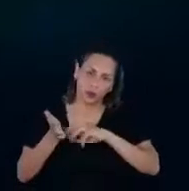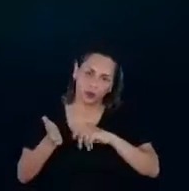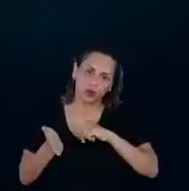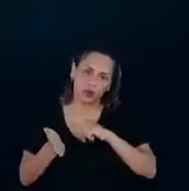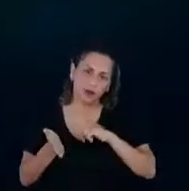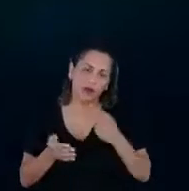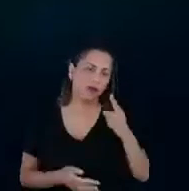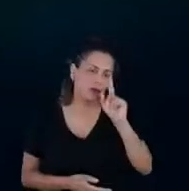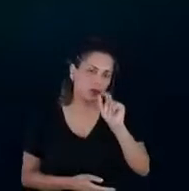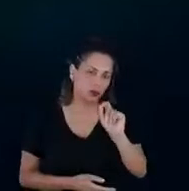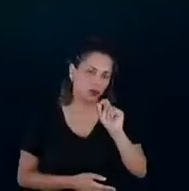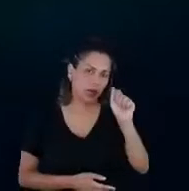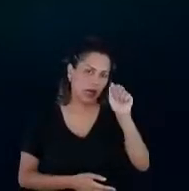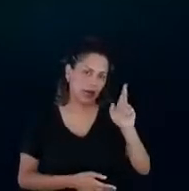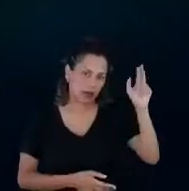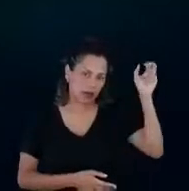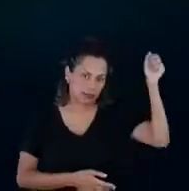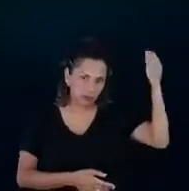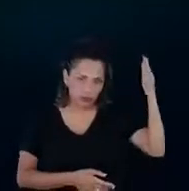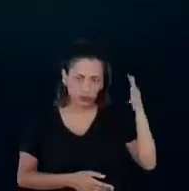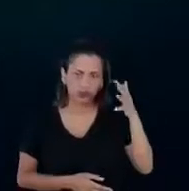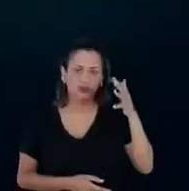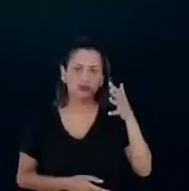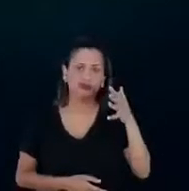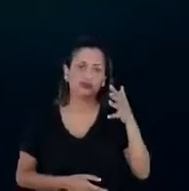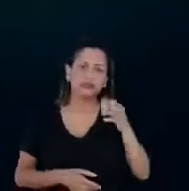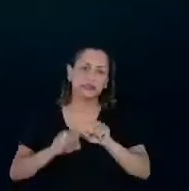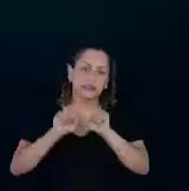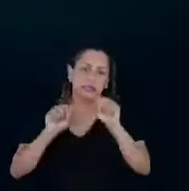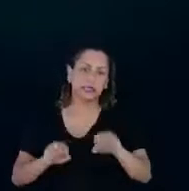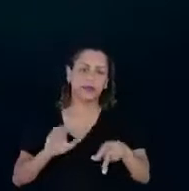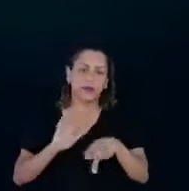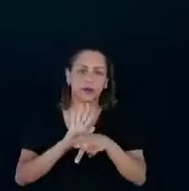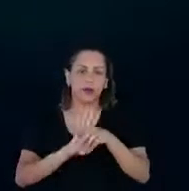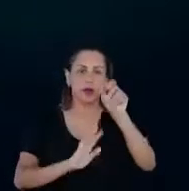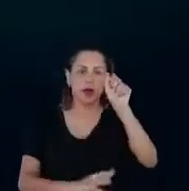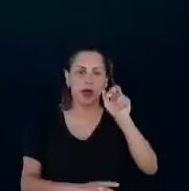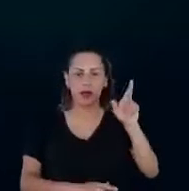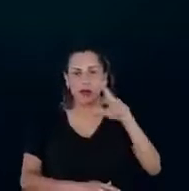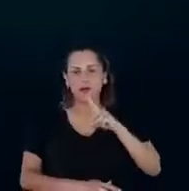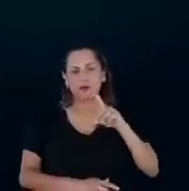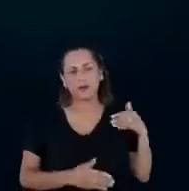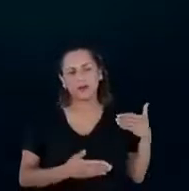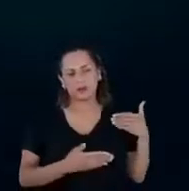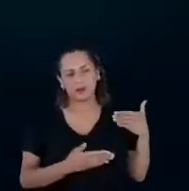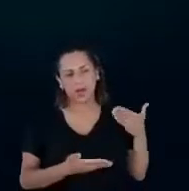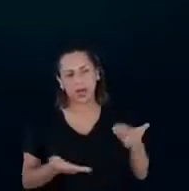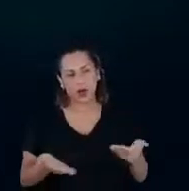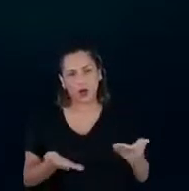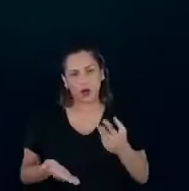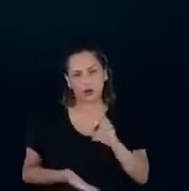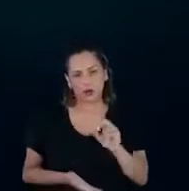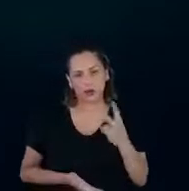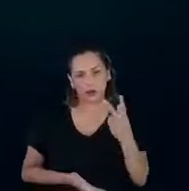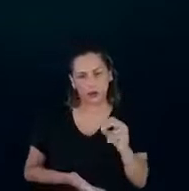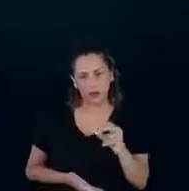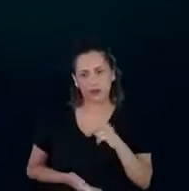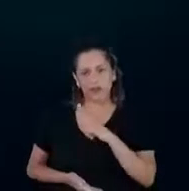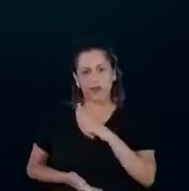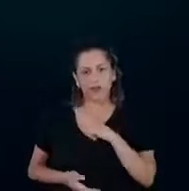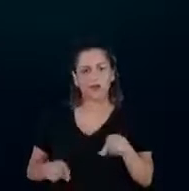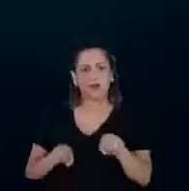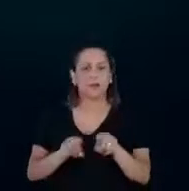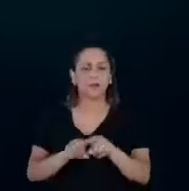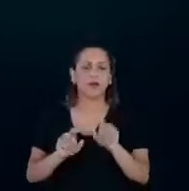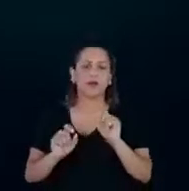a de ar-condicionado, para o sistema de ar-condicionado, foi agora em 2020. Temos também a criação de